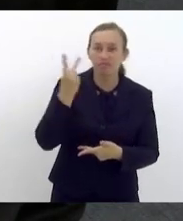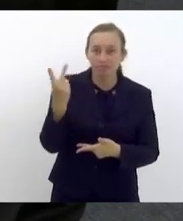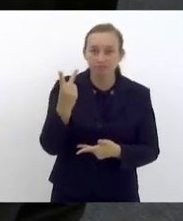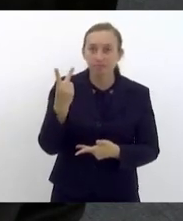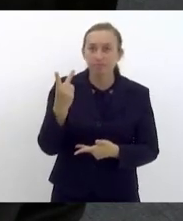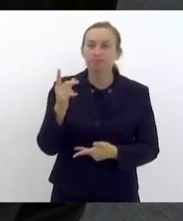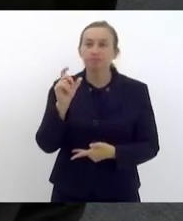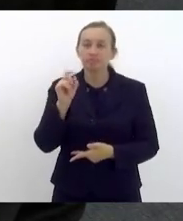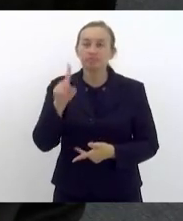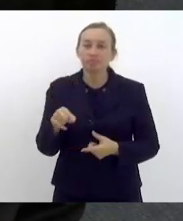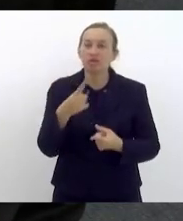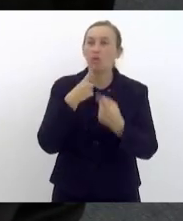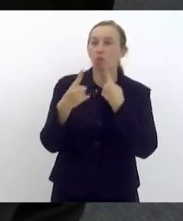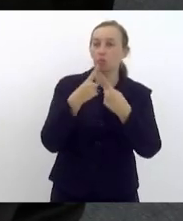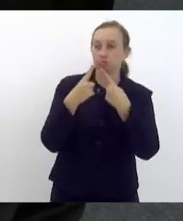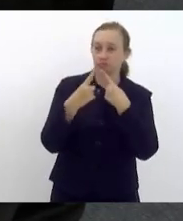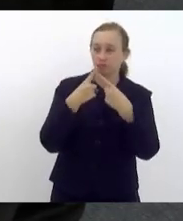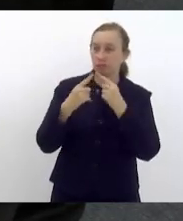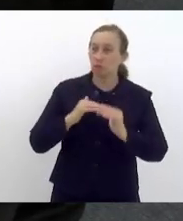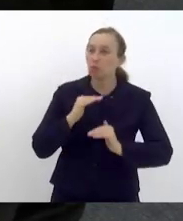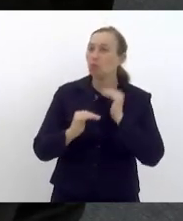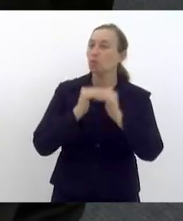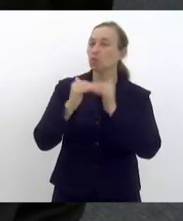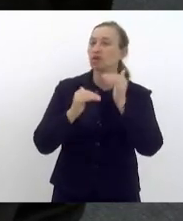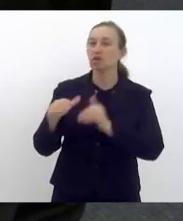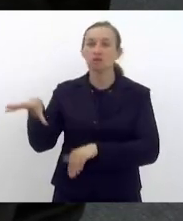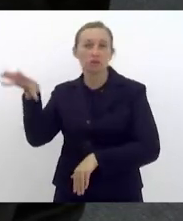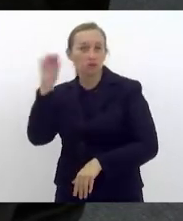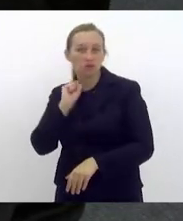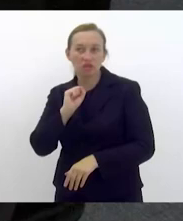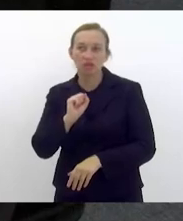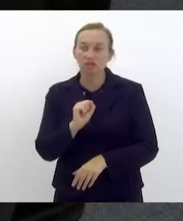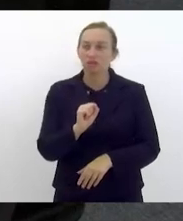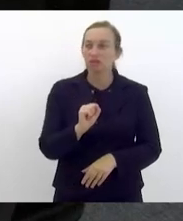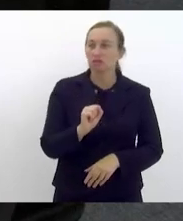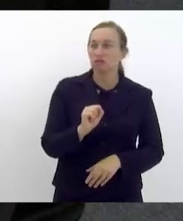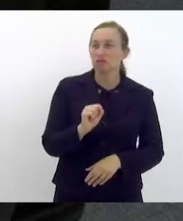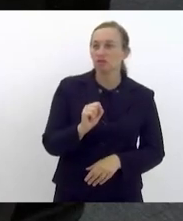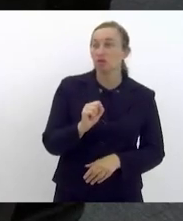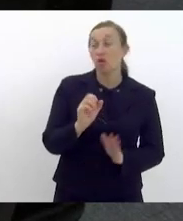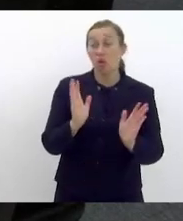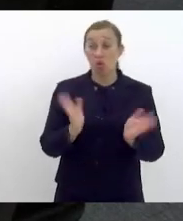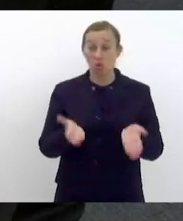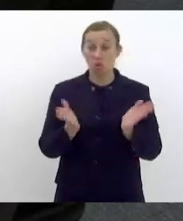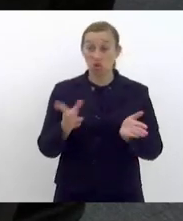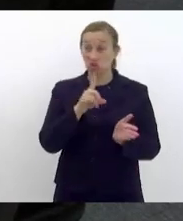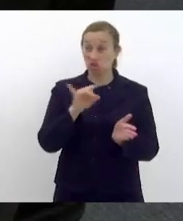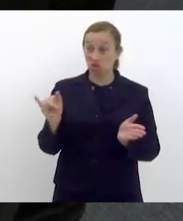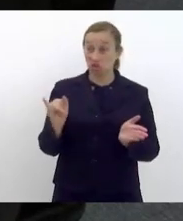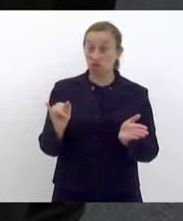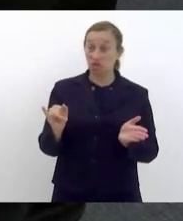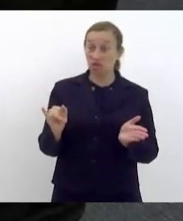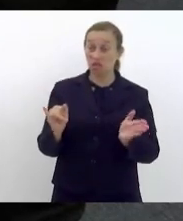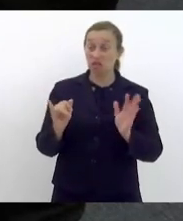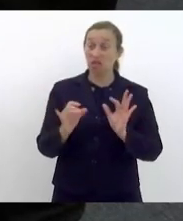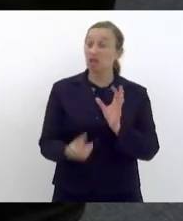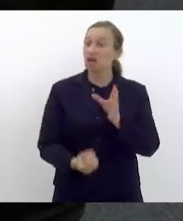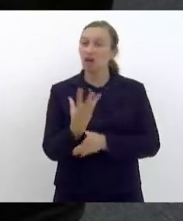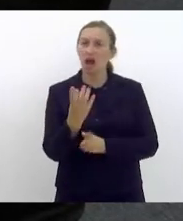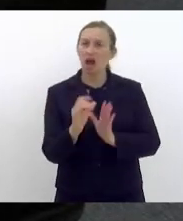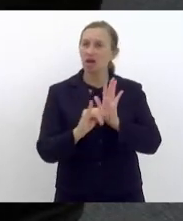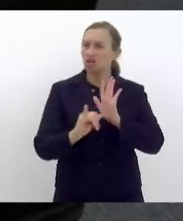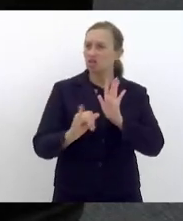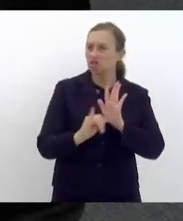que é o diálogo, o processo de escuta. Não cabe mais nos dias de hoje a gente lançar a edital